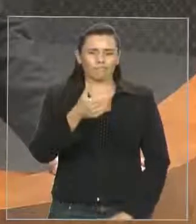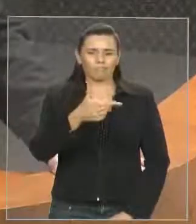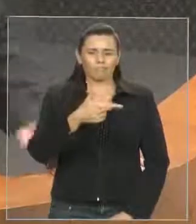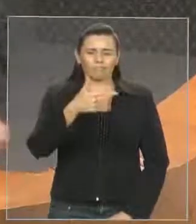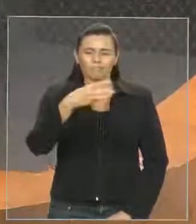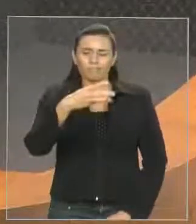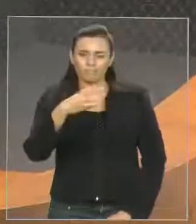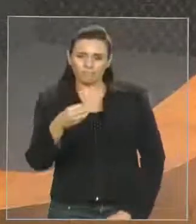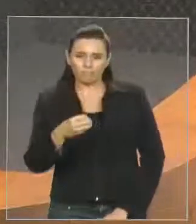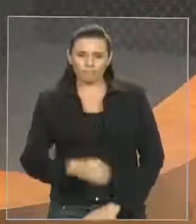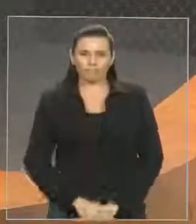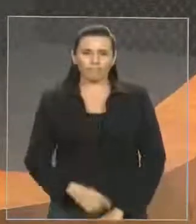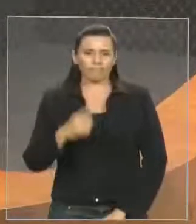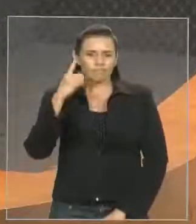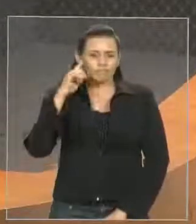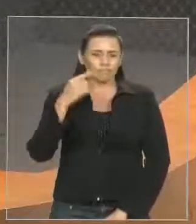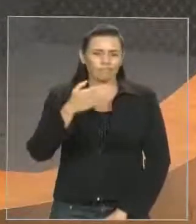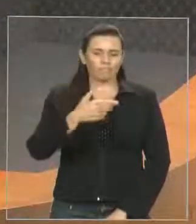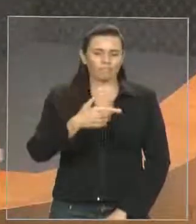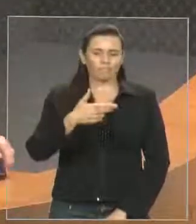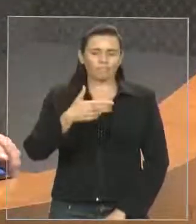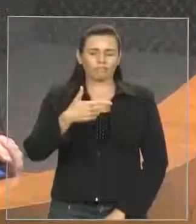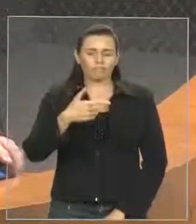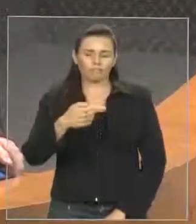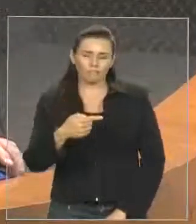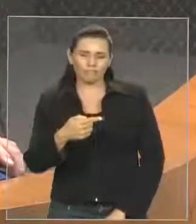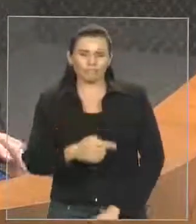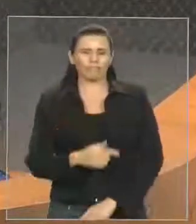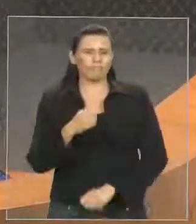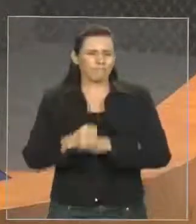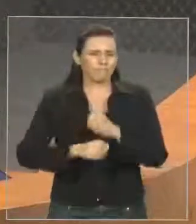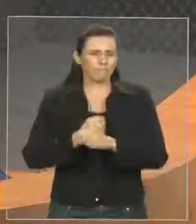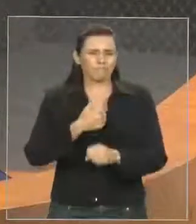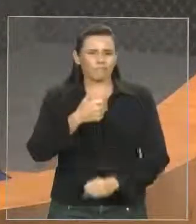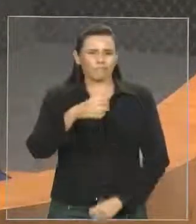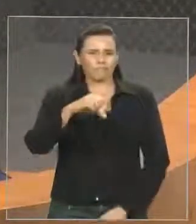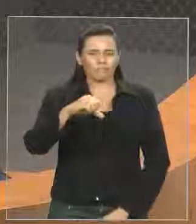de 7 de 75, que recriou o dia do parlamento.